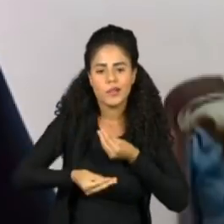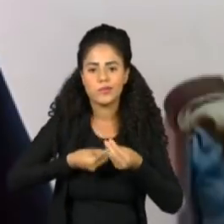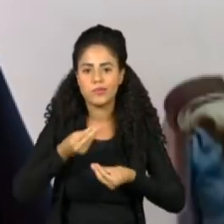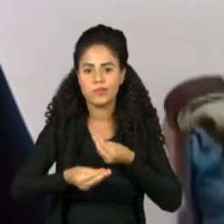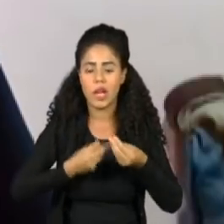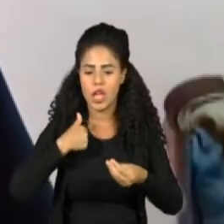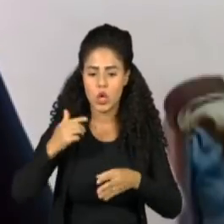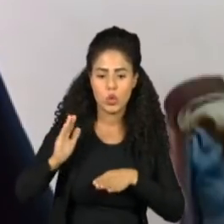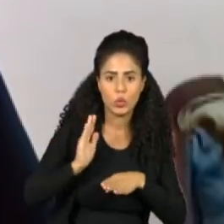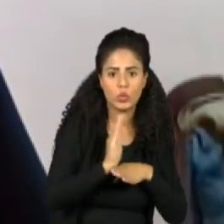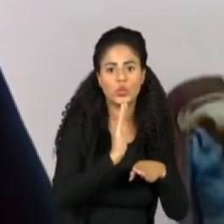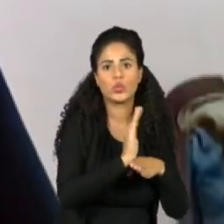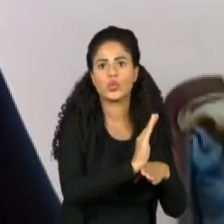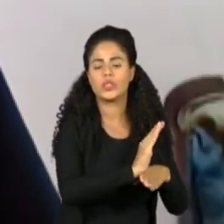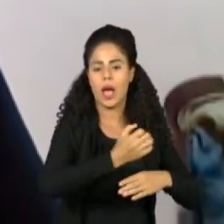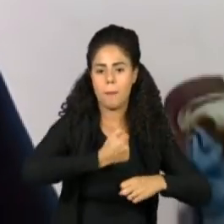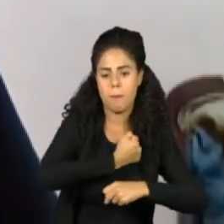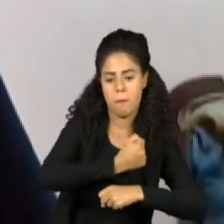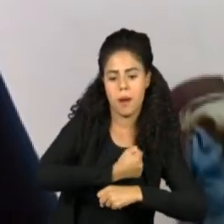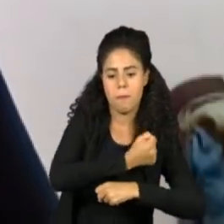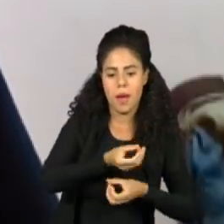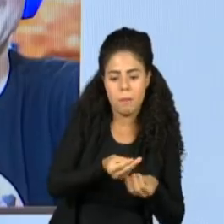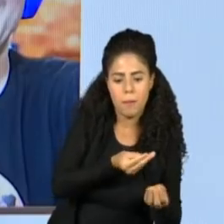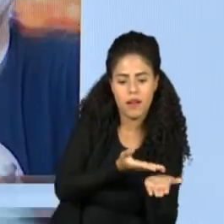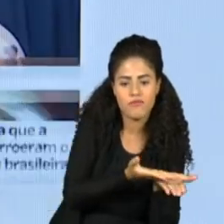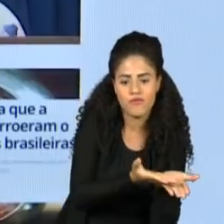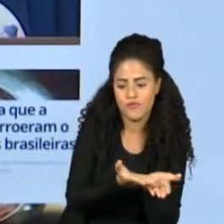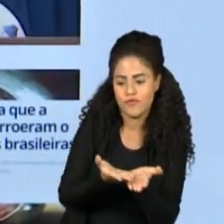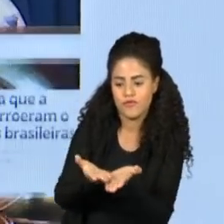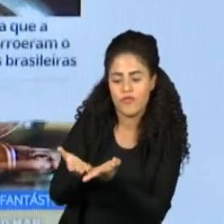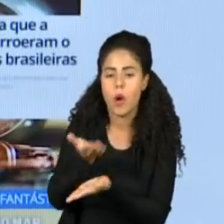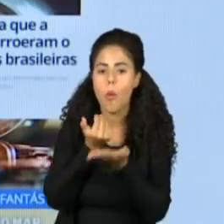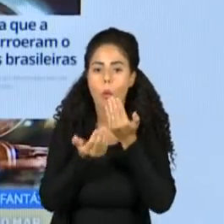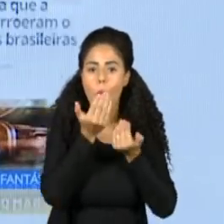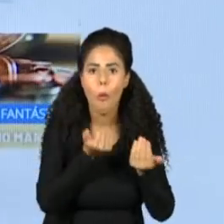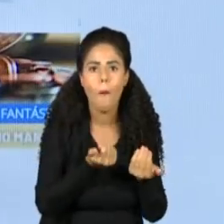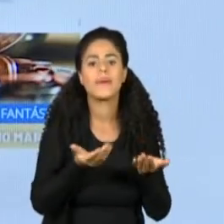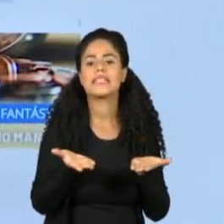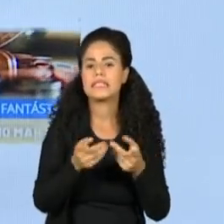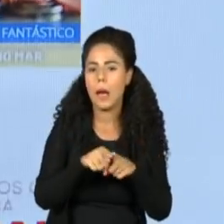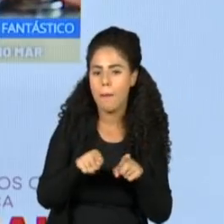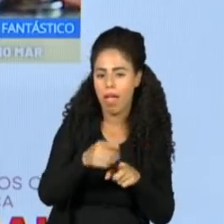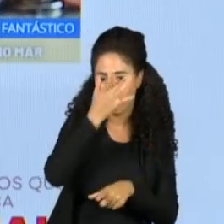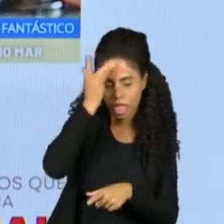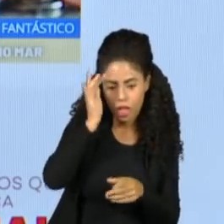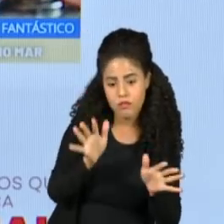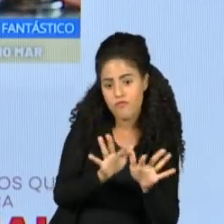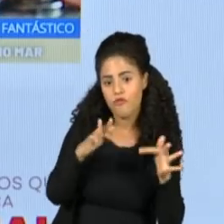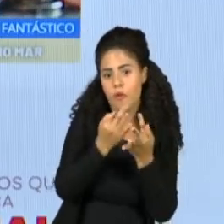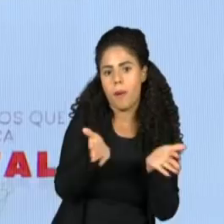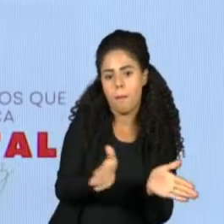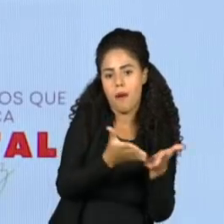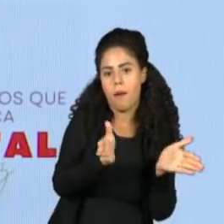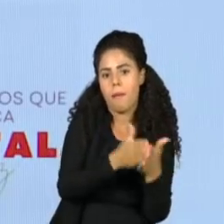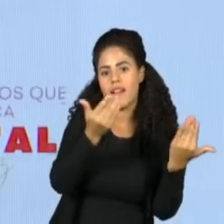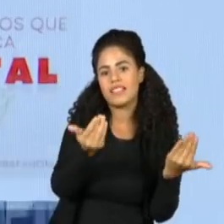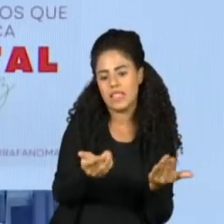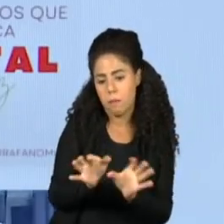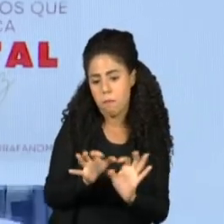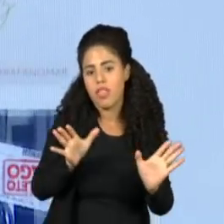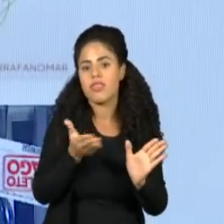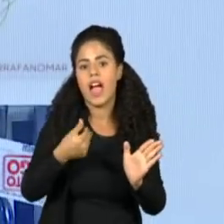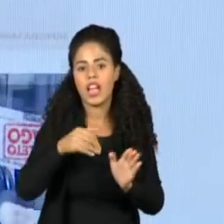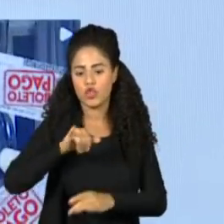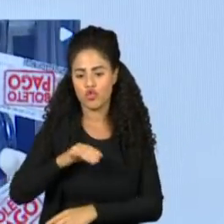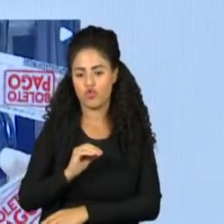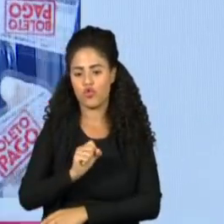cozinhar para fora, para fazer quentinho. A intermediação entre a necessidade dessa família e a disponibilidade financeira de